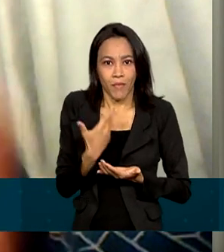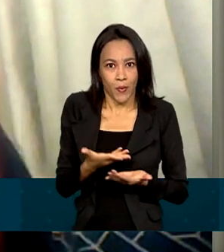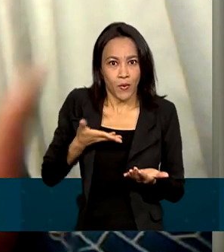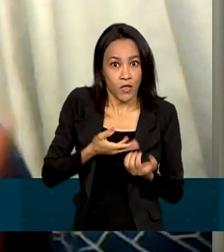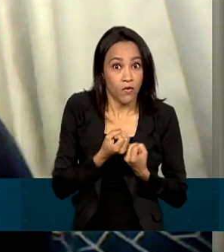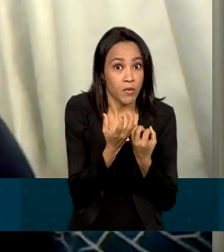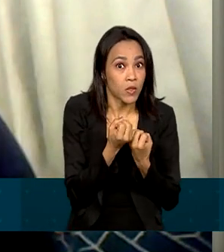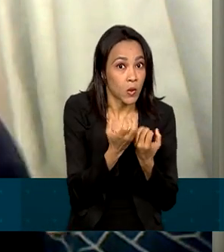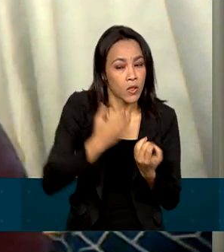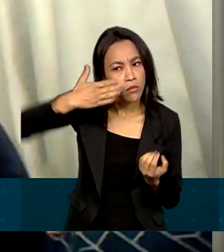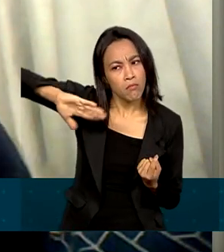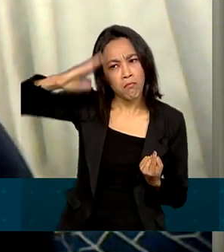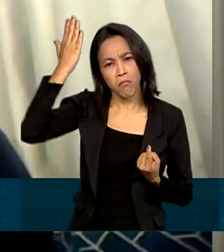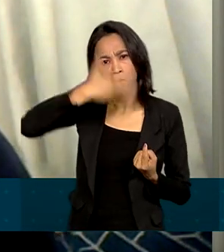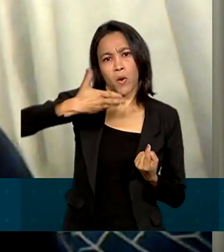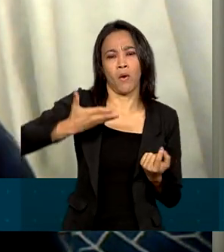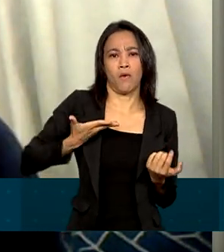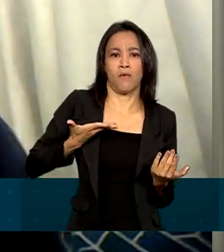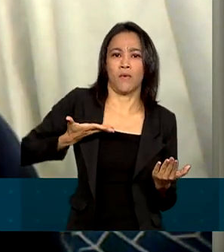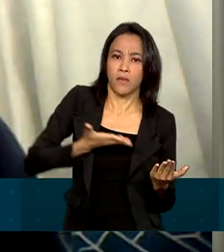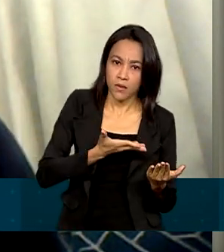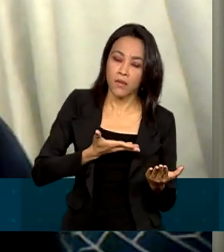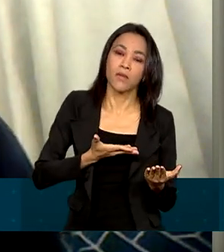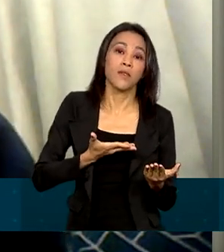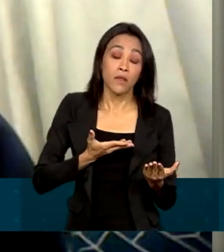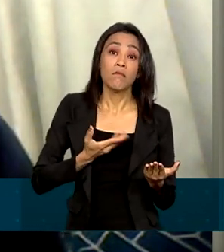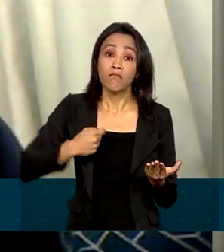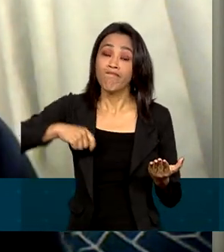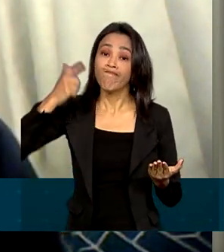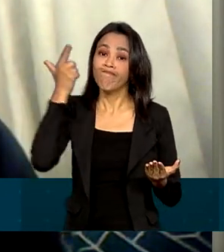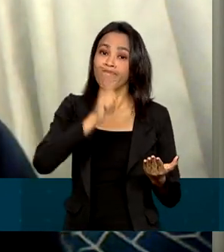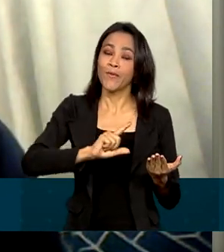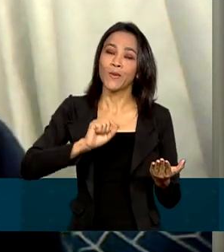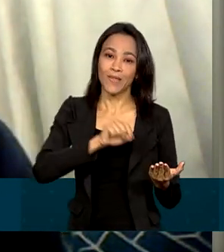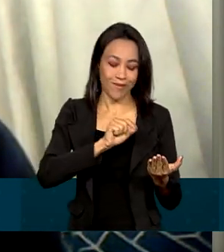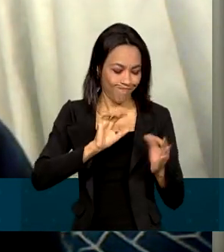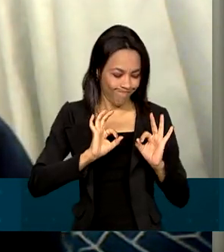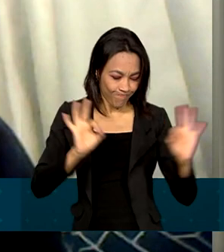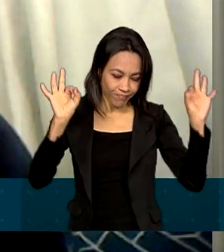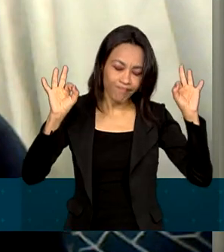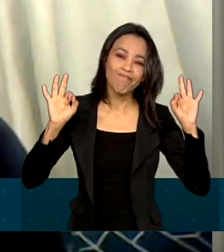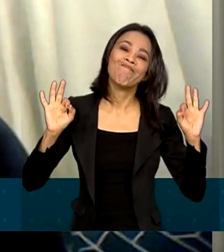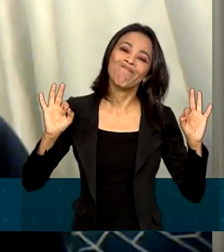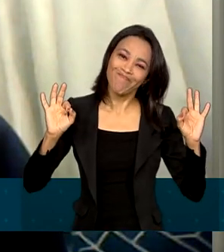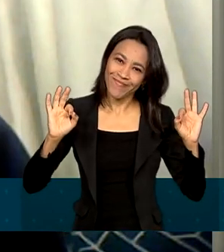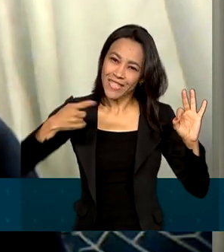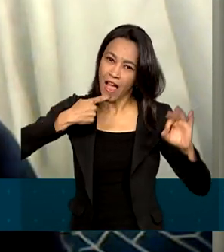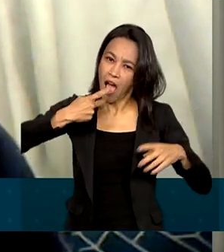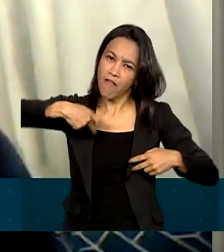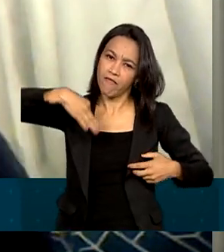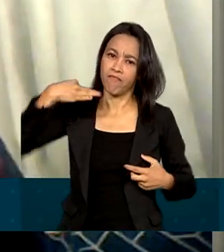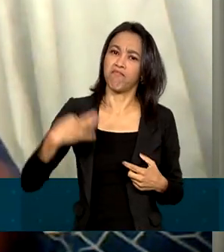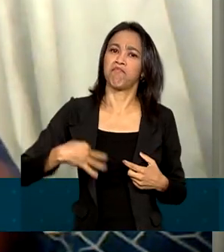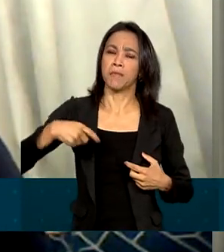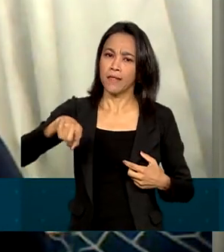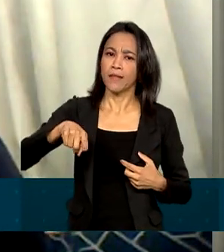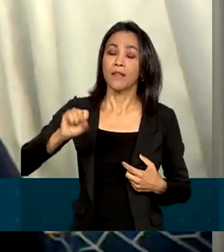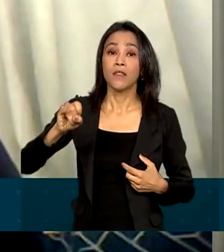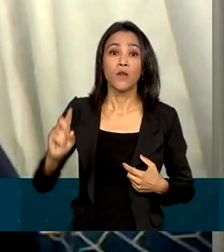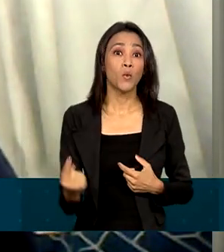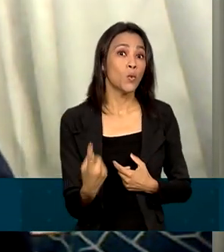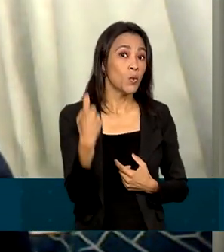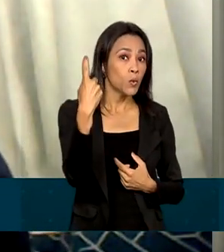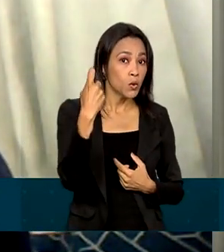quantidade de evidência, de provas, que foi suficiente para a gente poder fazer essa afirmação. Que na verdade a gente tem um único